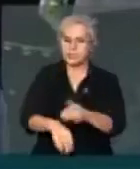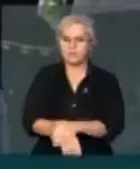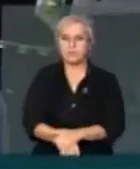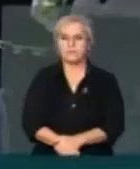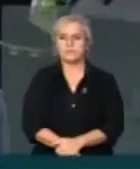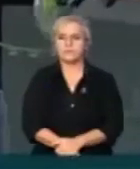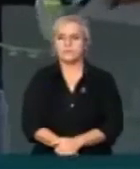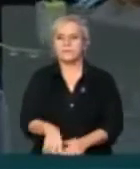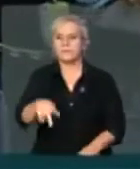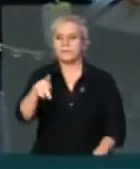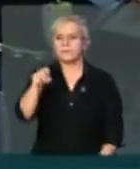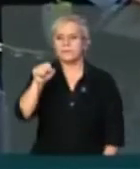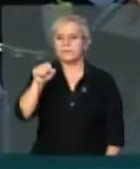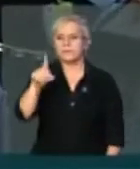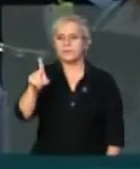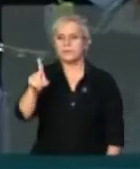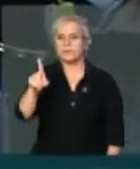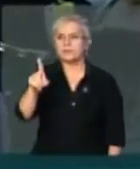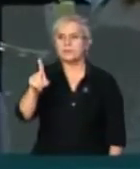Como vota o PSB?